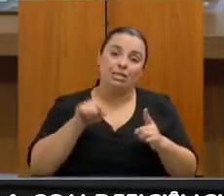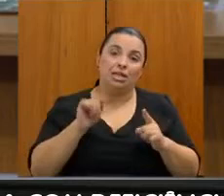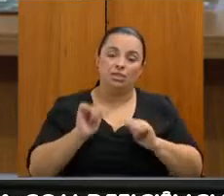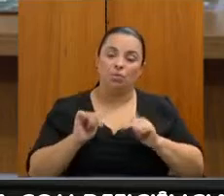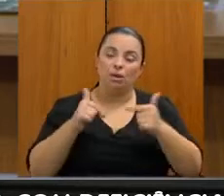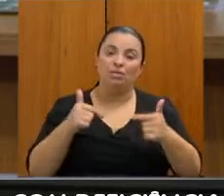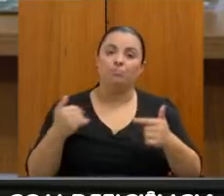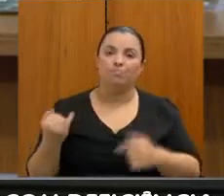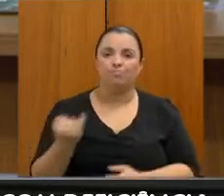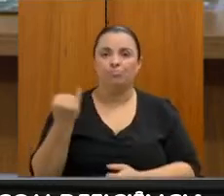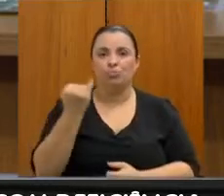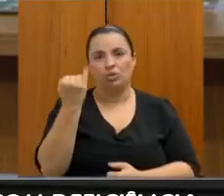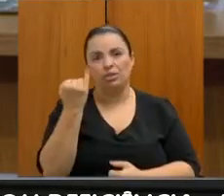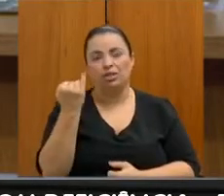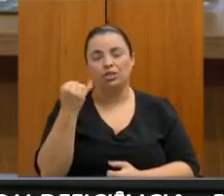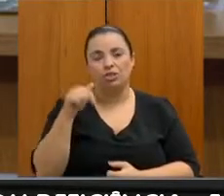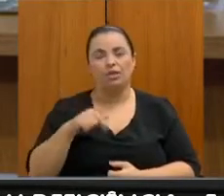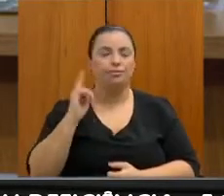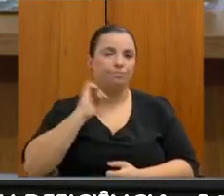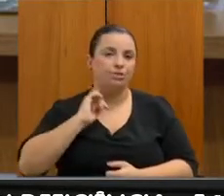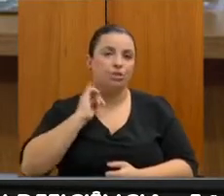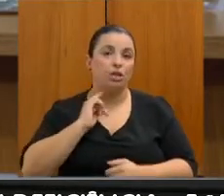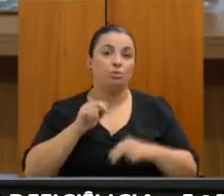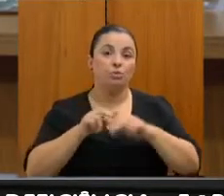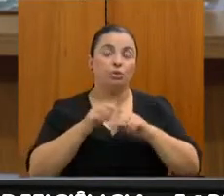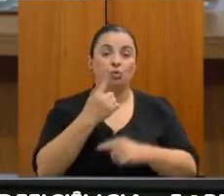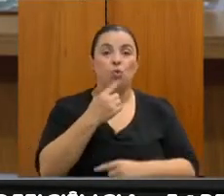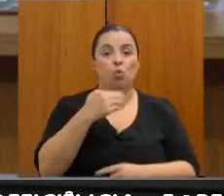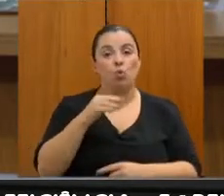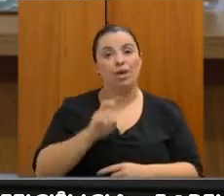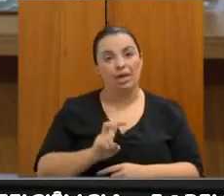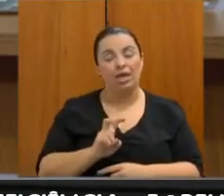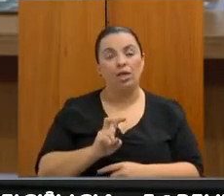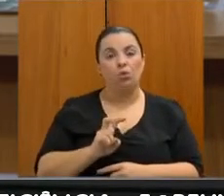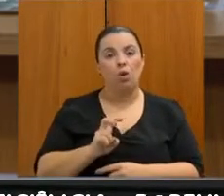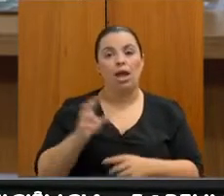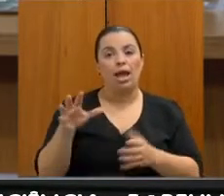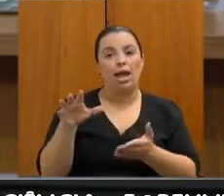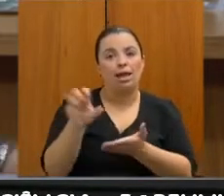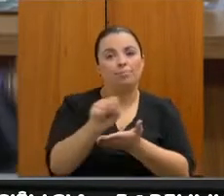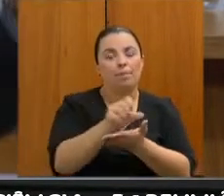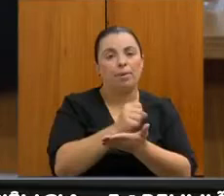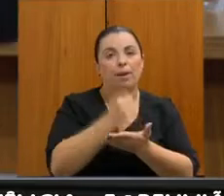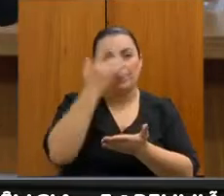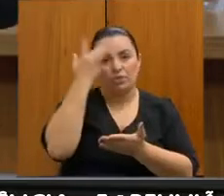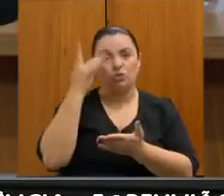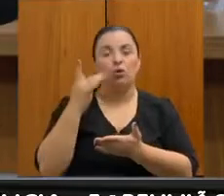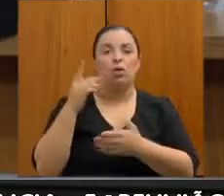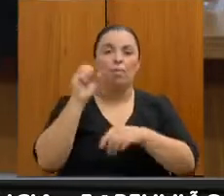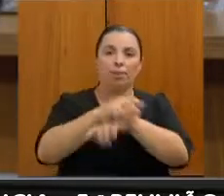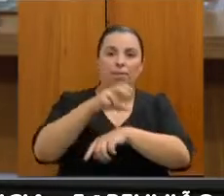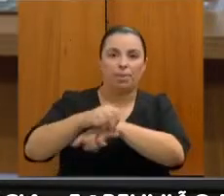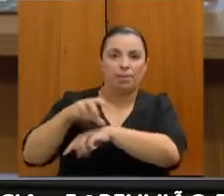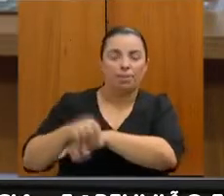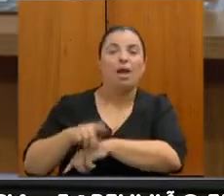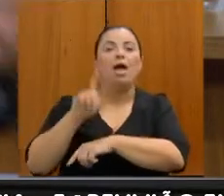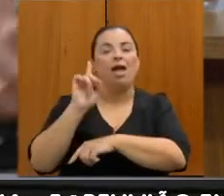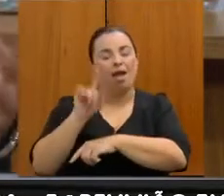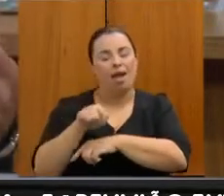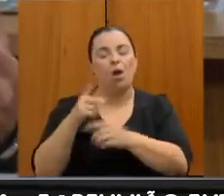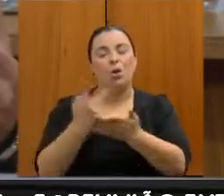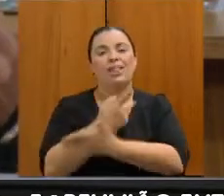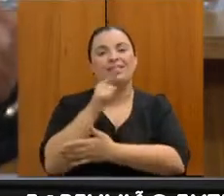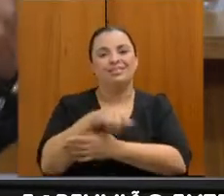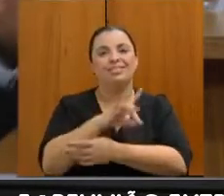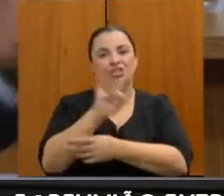praticamente um quinto das vagas captadas para a pessoa com deficiência são nesse Dia D. E aí pode passar para esse ano, a gente tem como